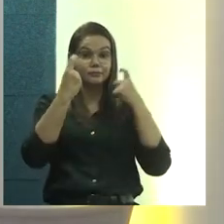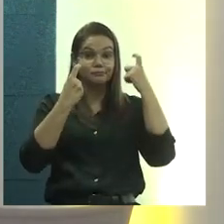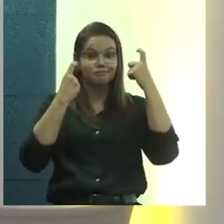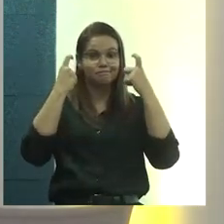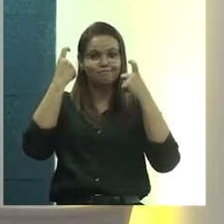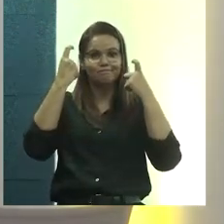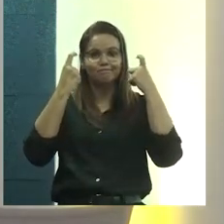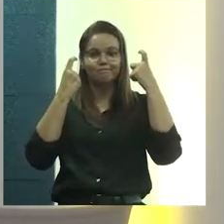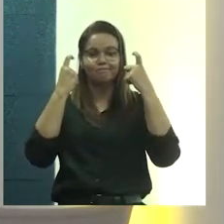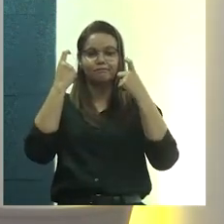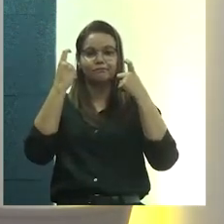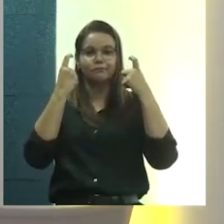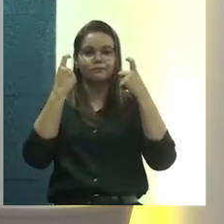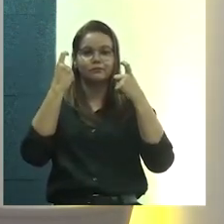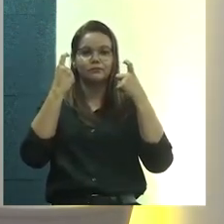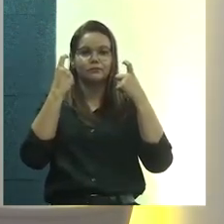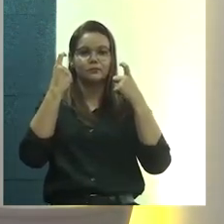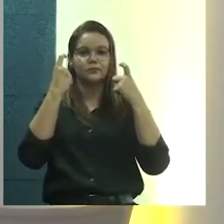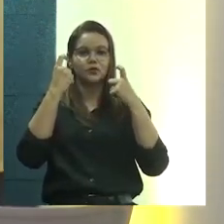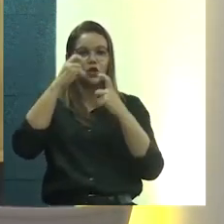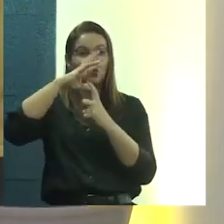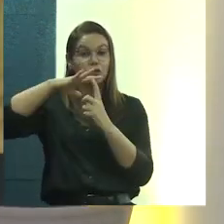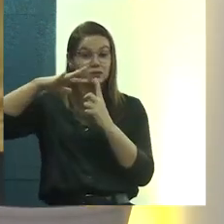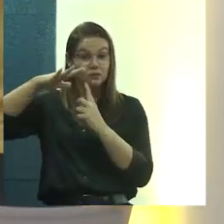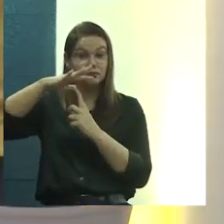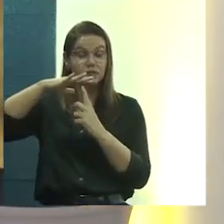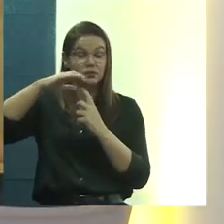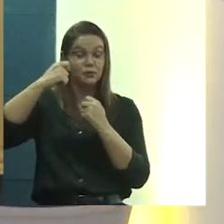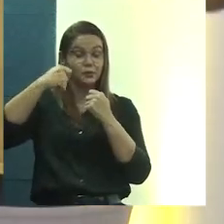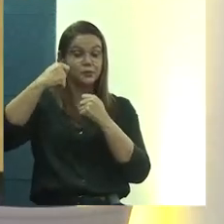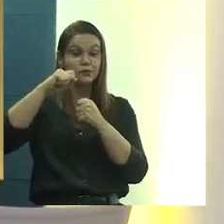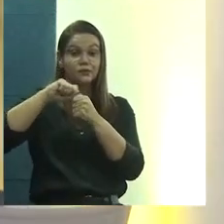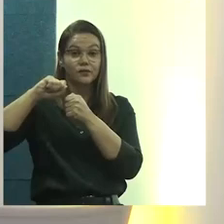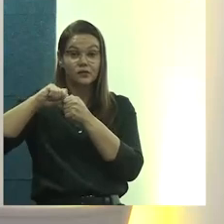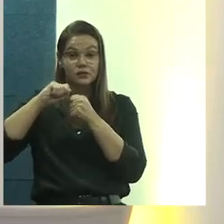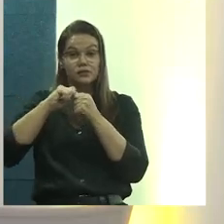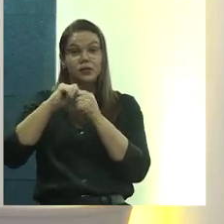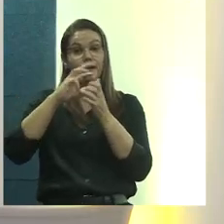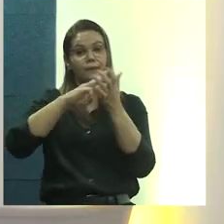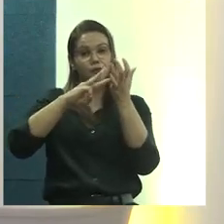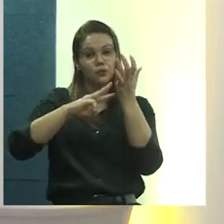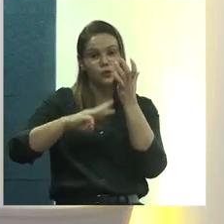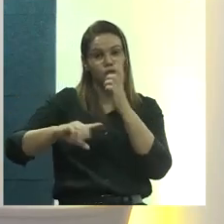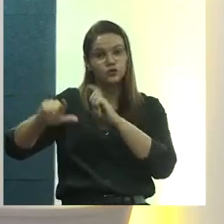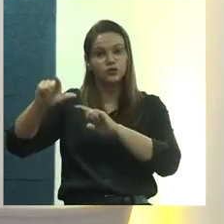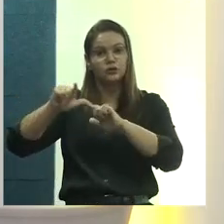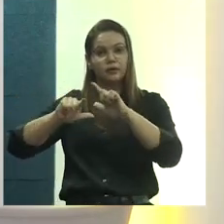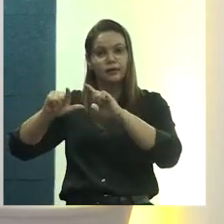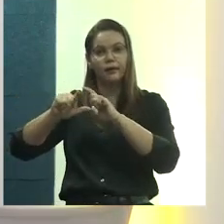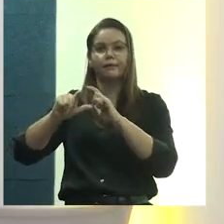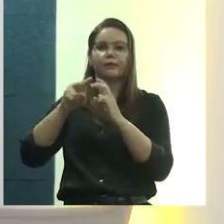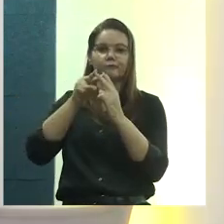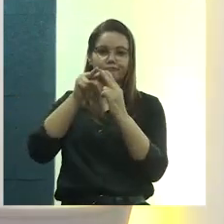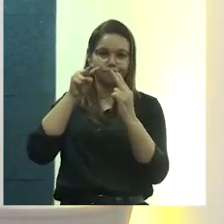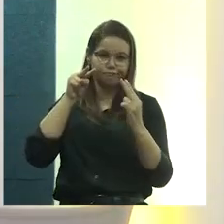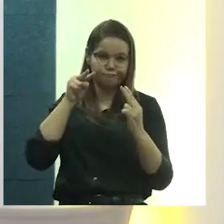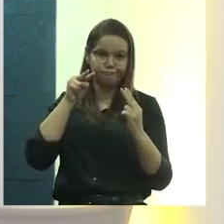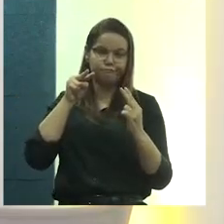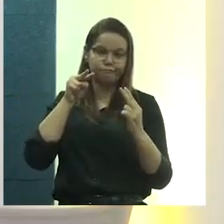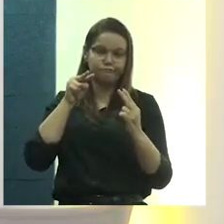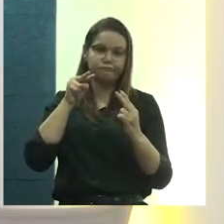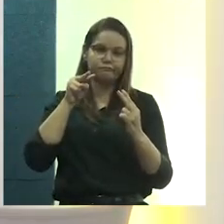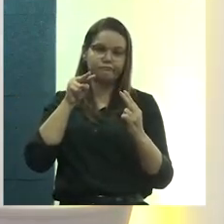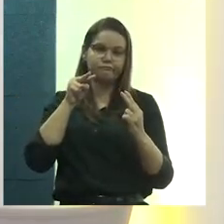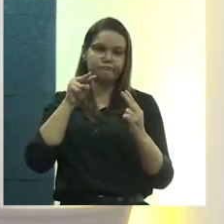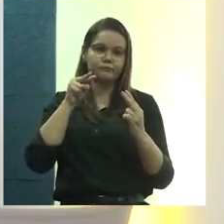preocupados, né? Bastante preocupados com toda essa situação, a gente teve que desenvolver toda uma metodologia de trabalhar à distância com